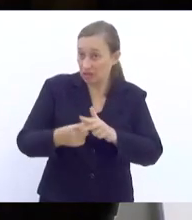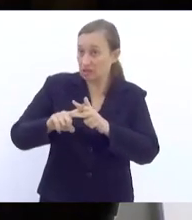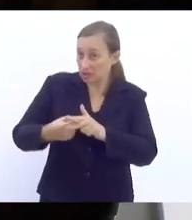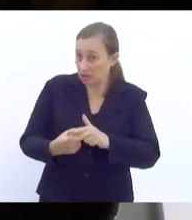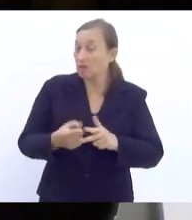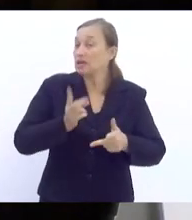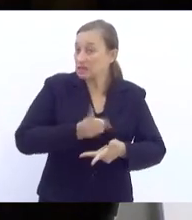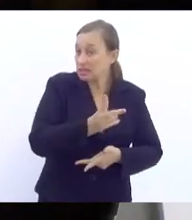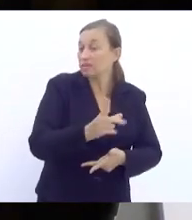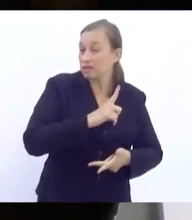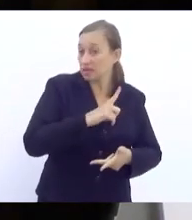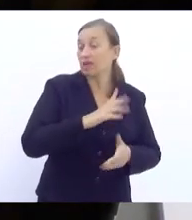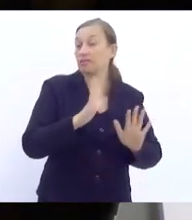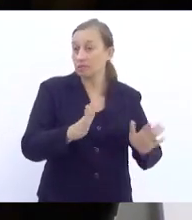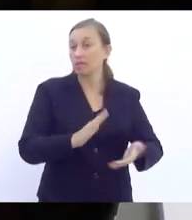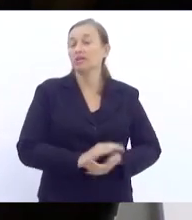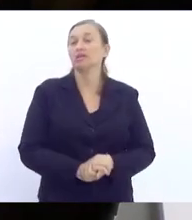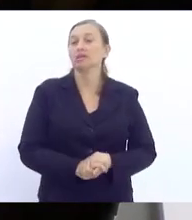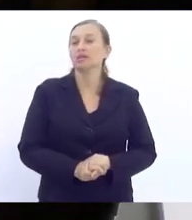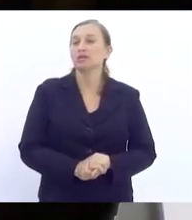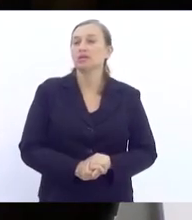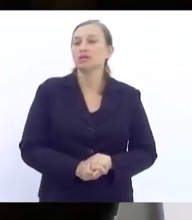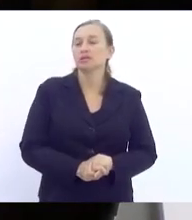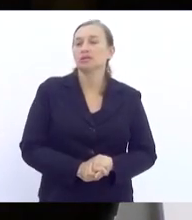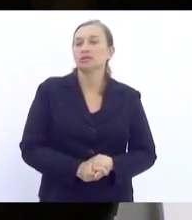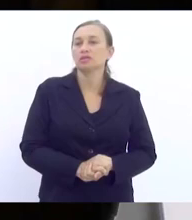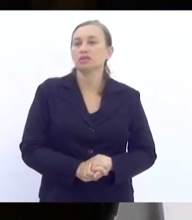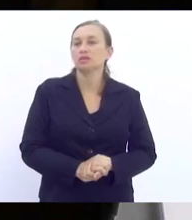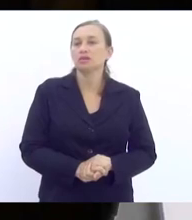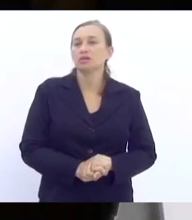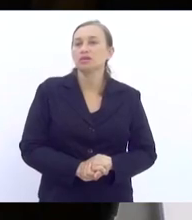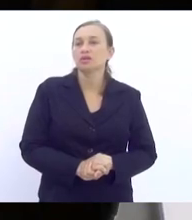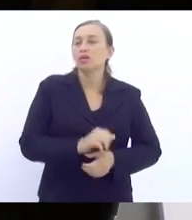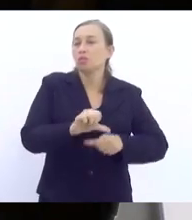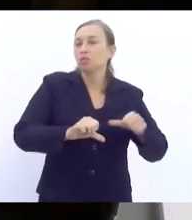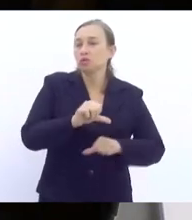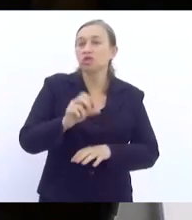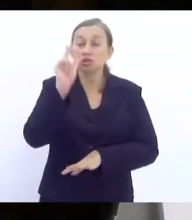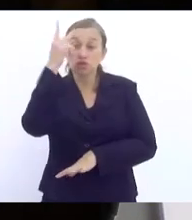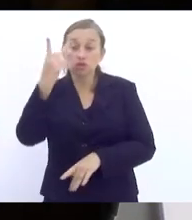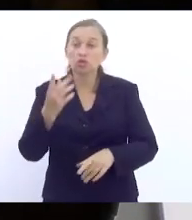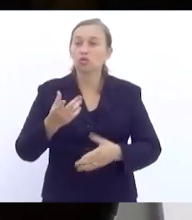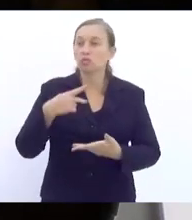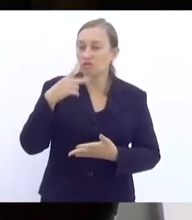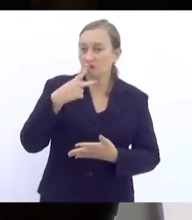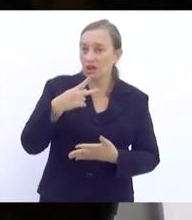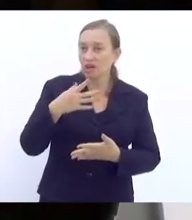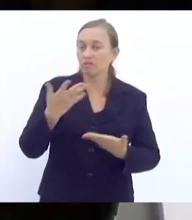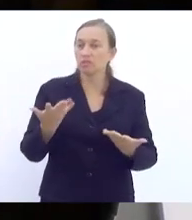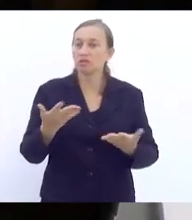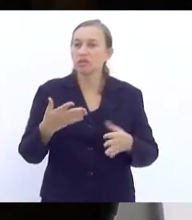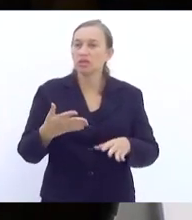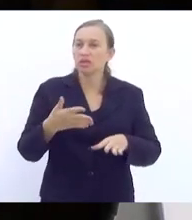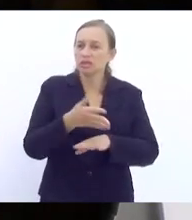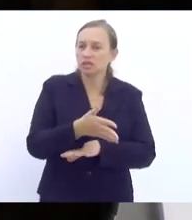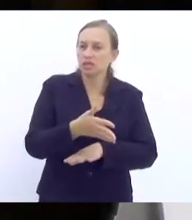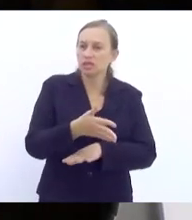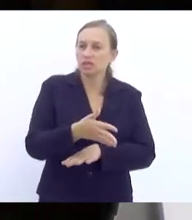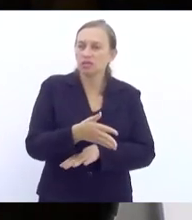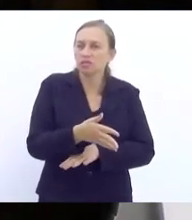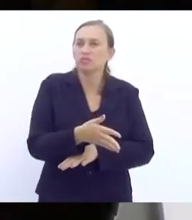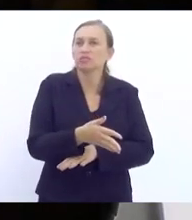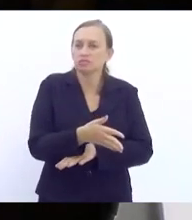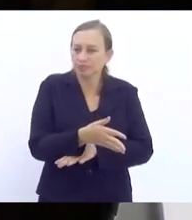do momento histórico que nós vivemos. Nós não somos alheios aos momentos históricos. Como eu disse, a gente entrou num redemoinho em que a gente